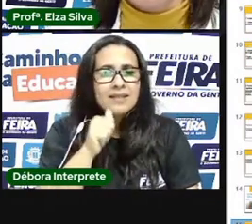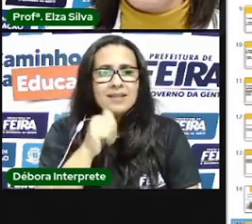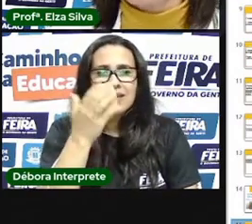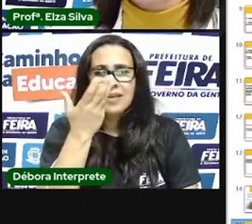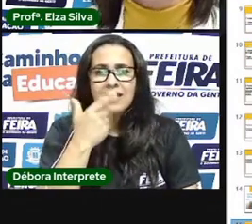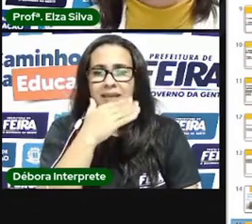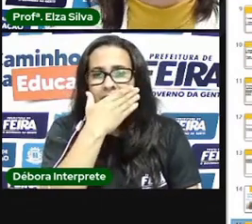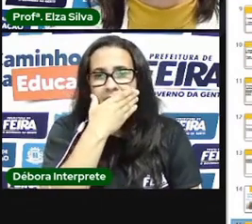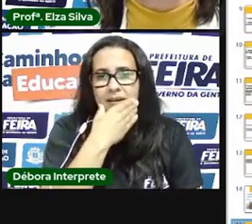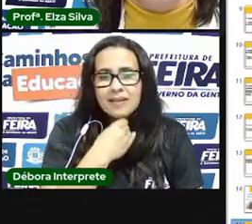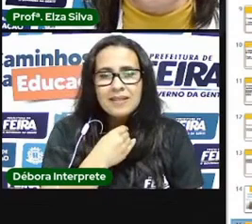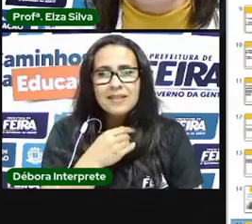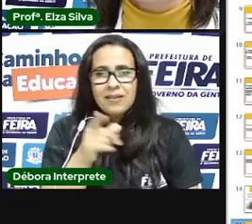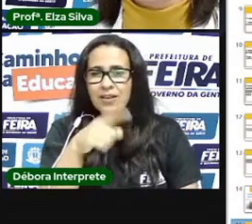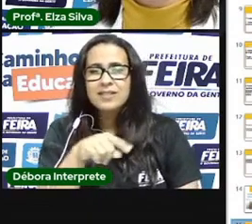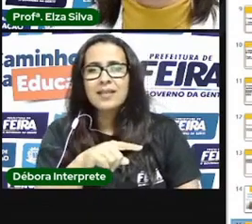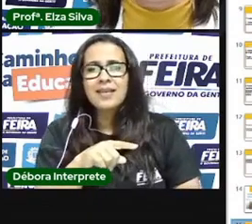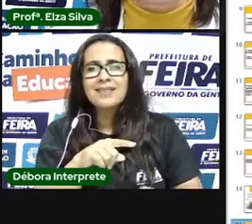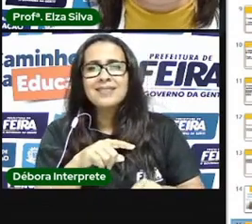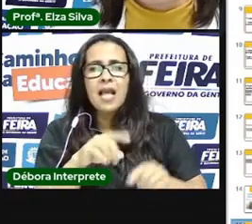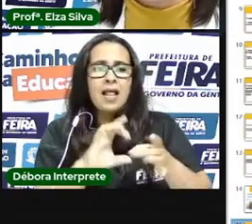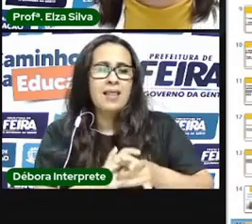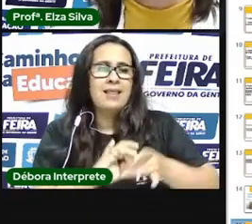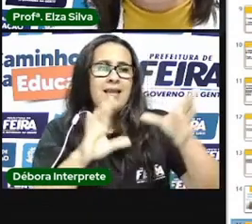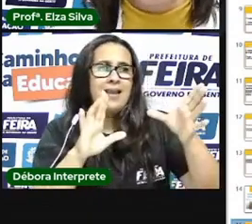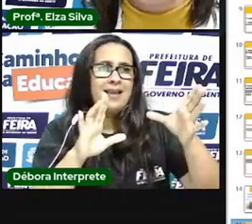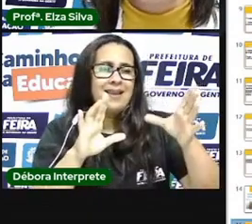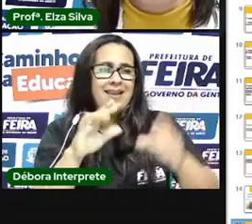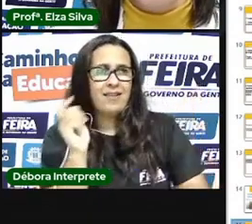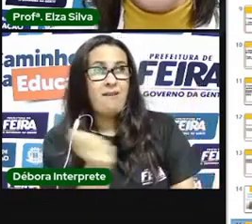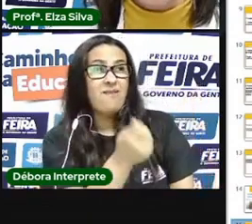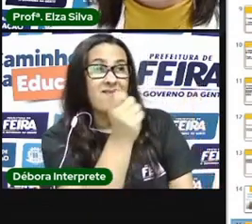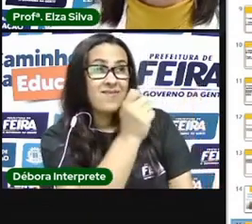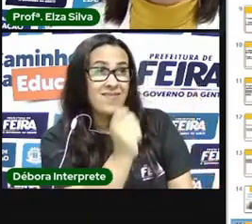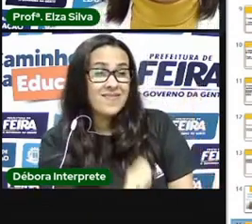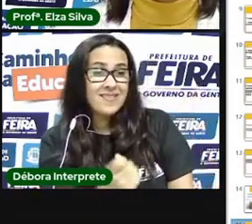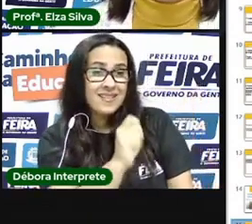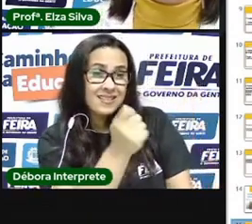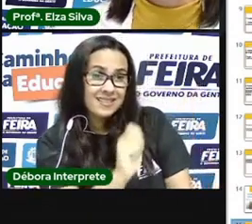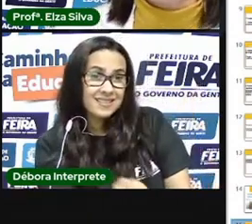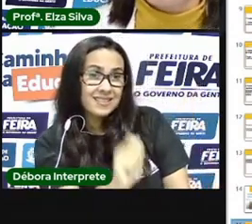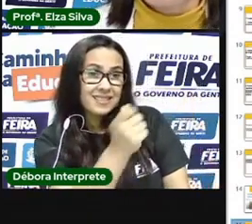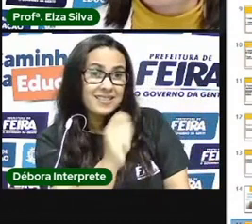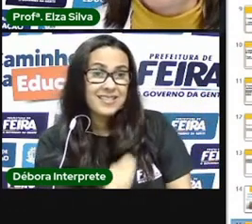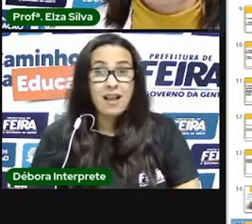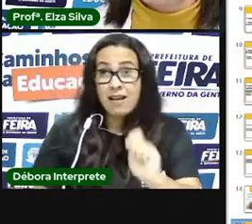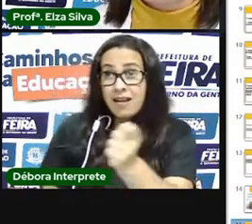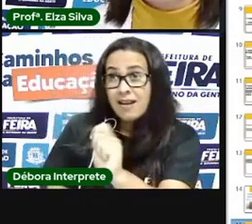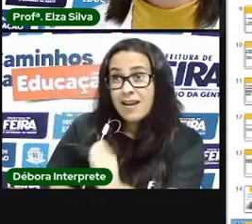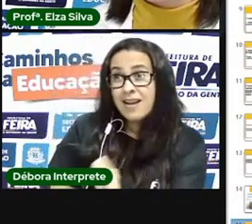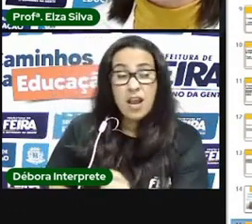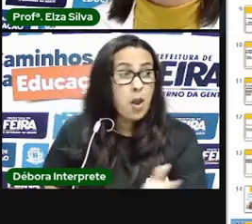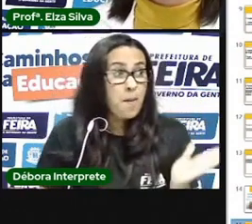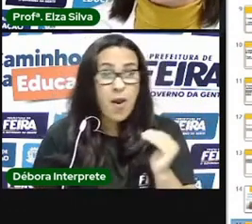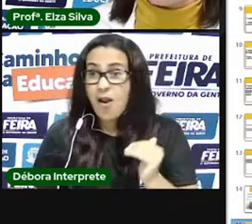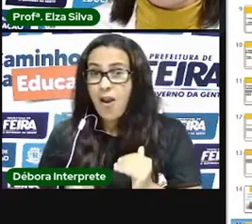pipa cada uma mais bonita do que a outra colorida criativa fazendo uma disputa uma competição pra ver quem